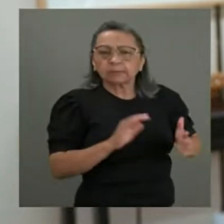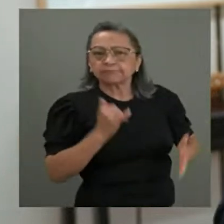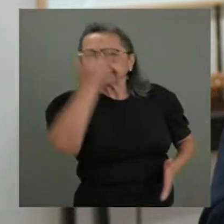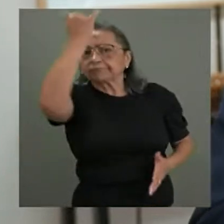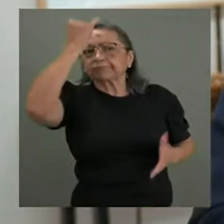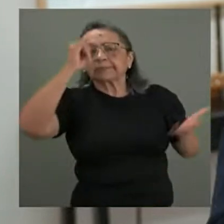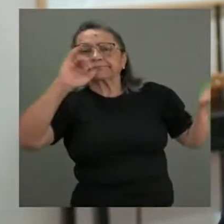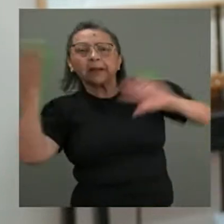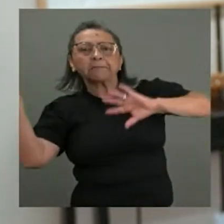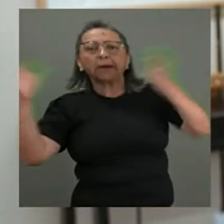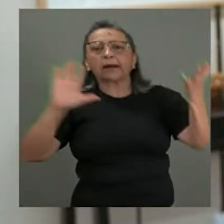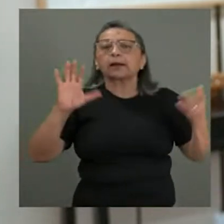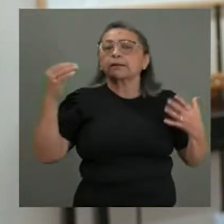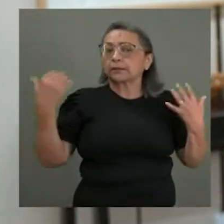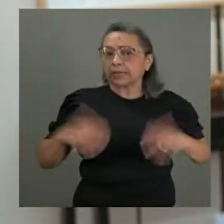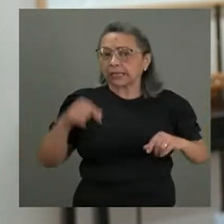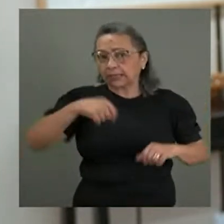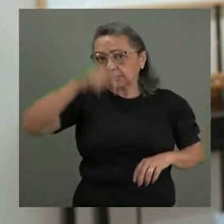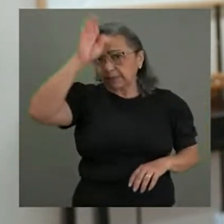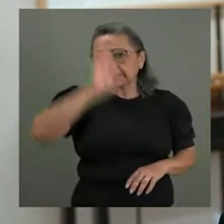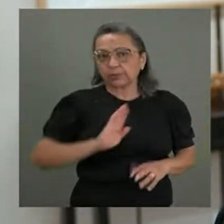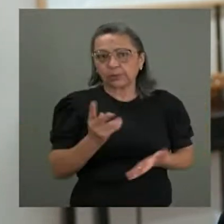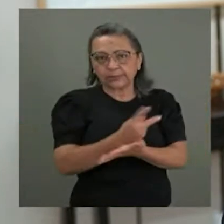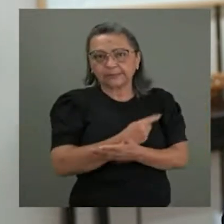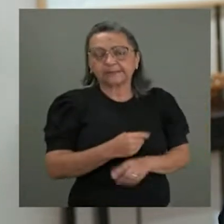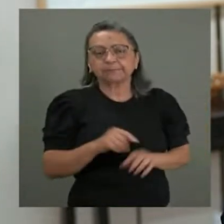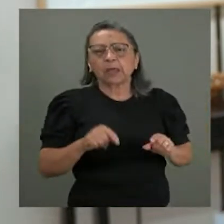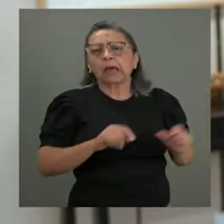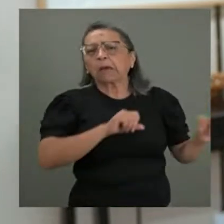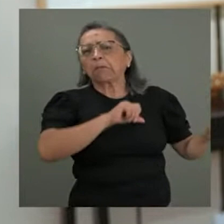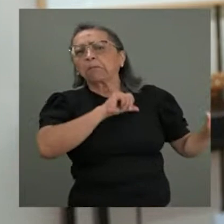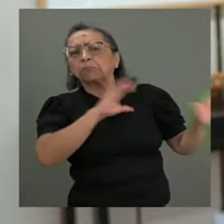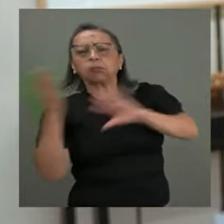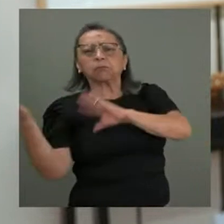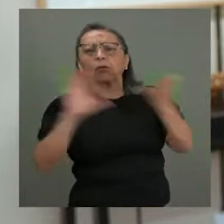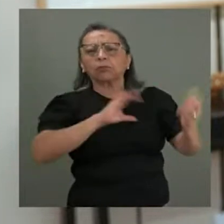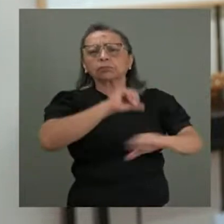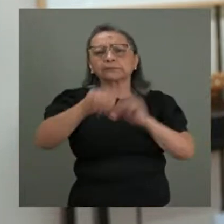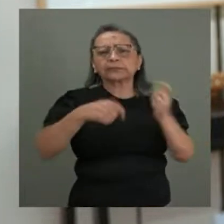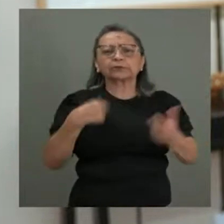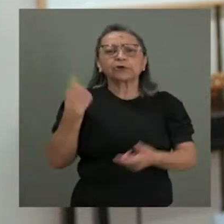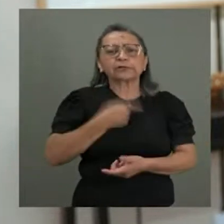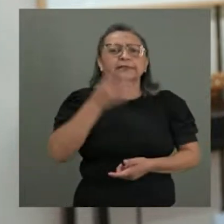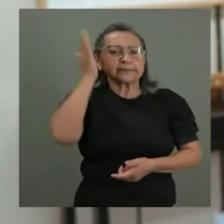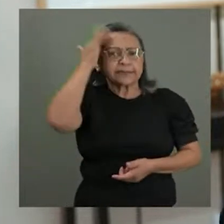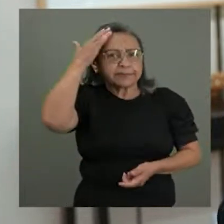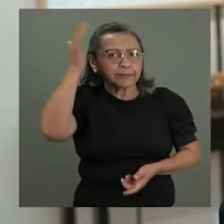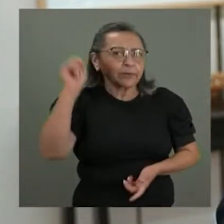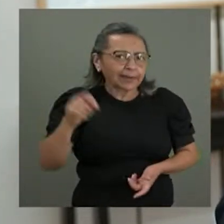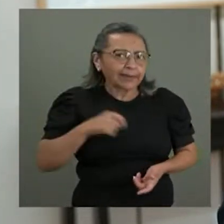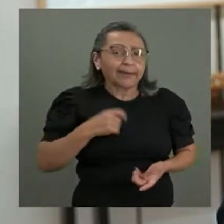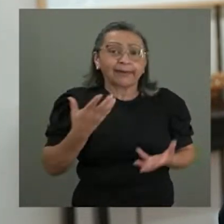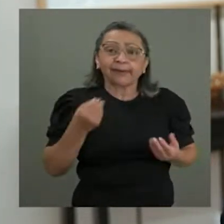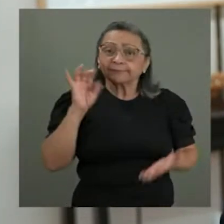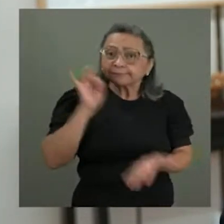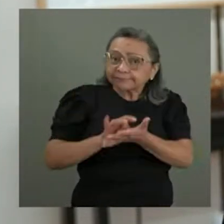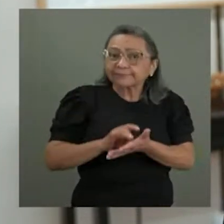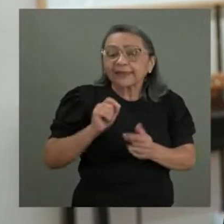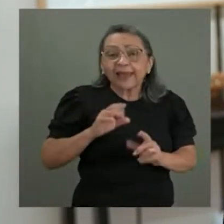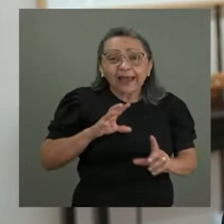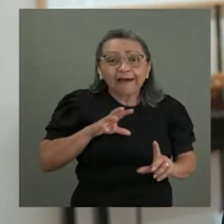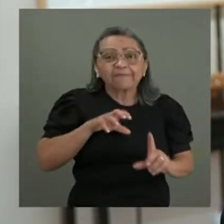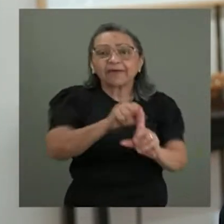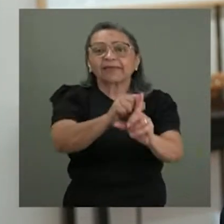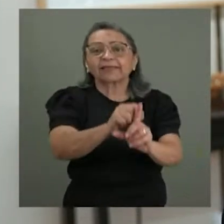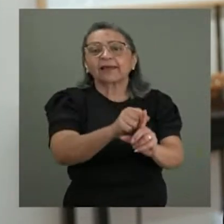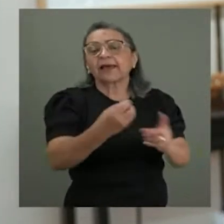climáticos extremos no Brasil. As mudanças climáticas, como nós sabemos, são uma realidade que afeta